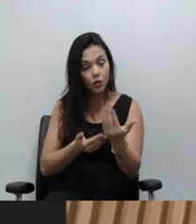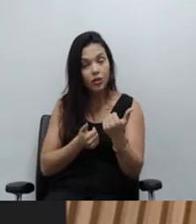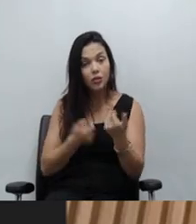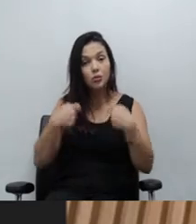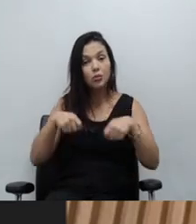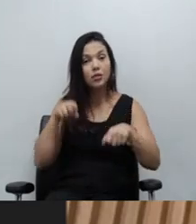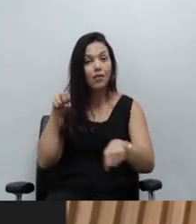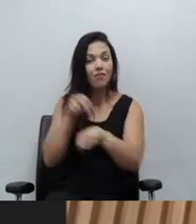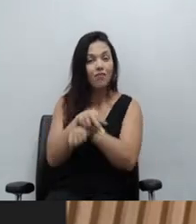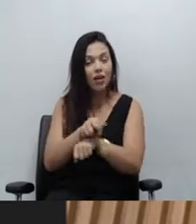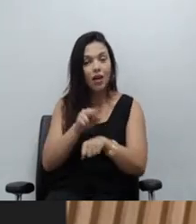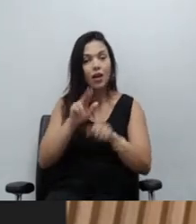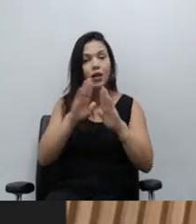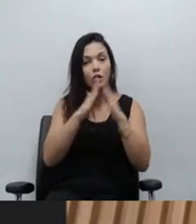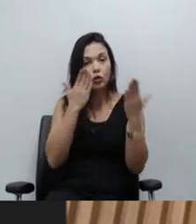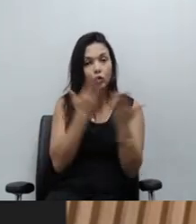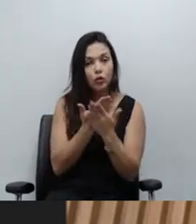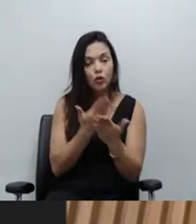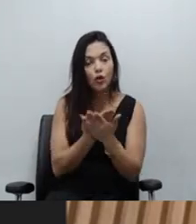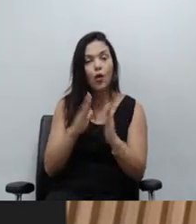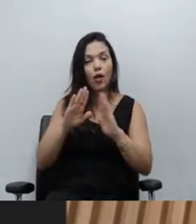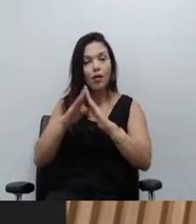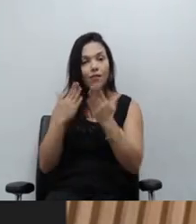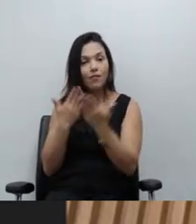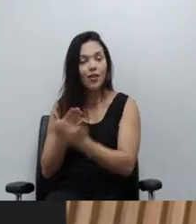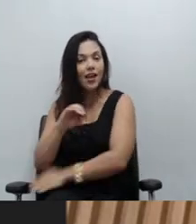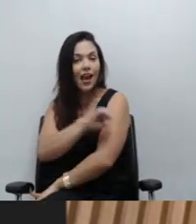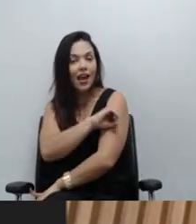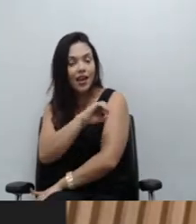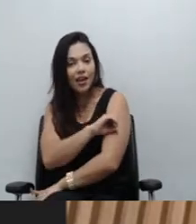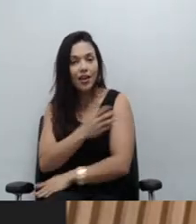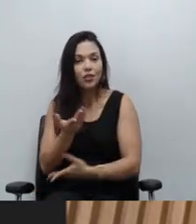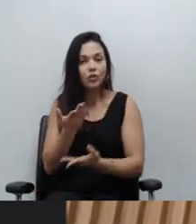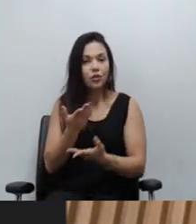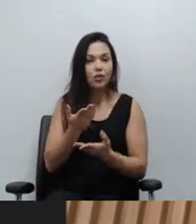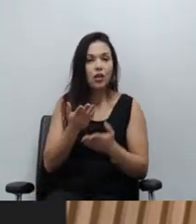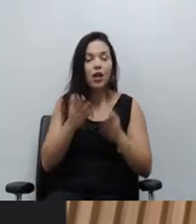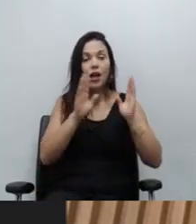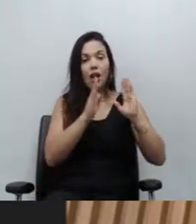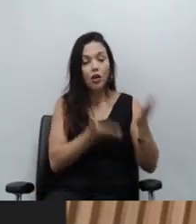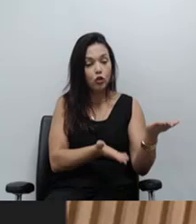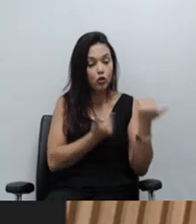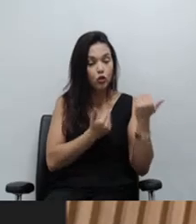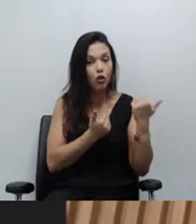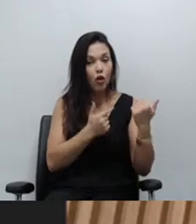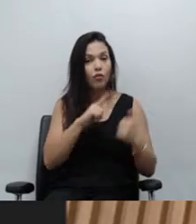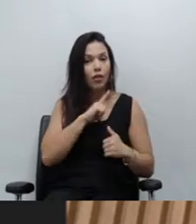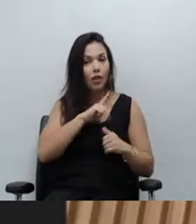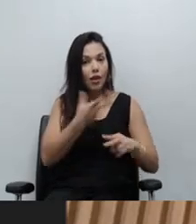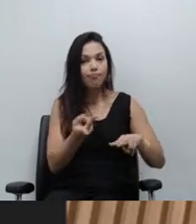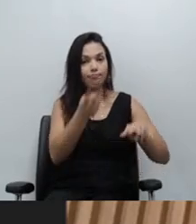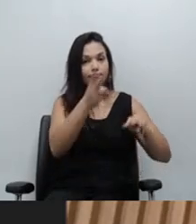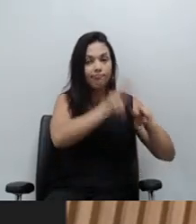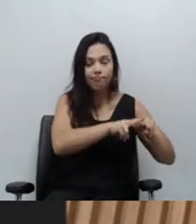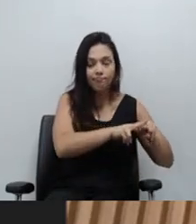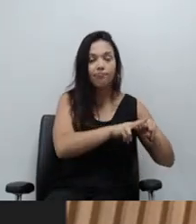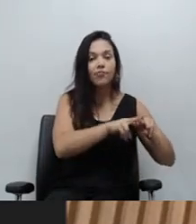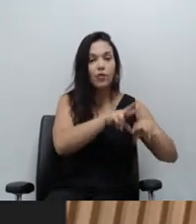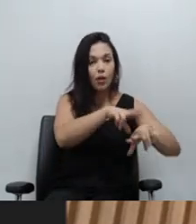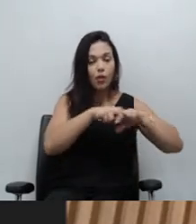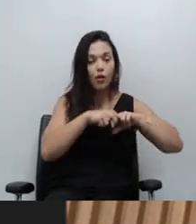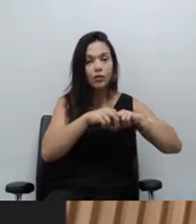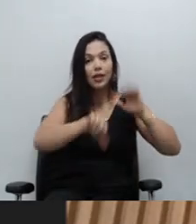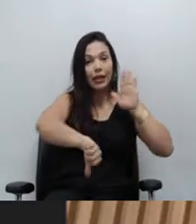em creche, vaga em escola, adolescentes que estão sendo responsabilizados por atos infracionais, que estão cumprindo medida,